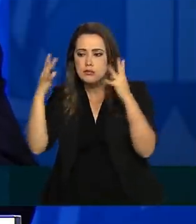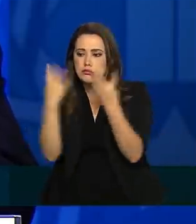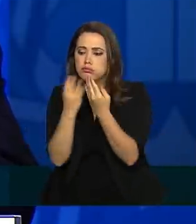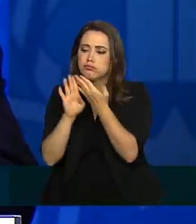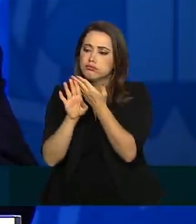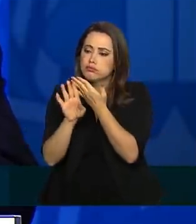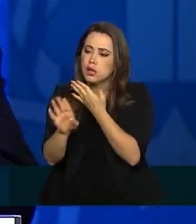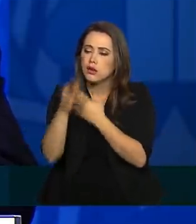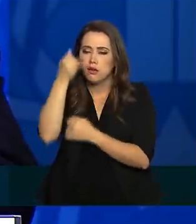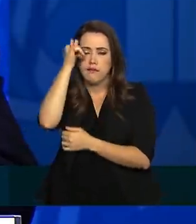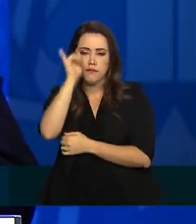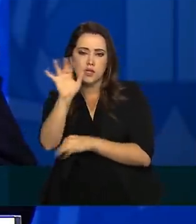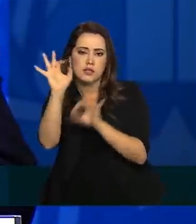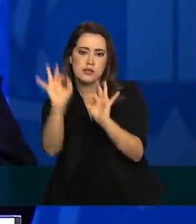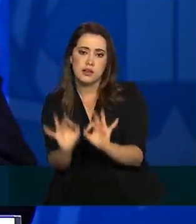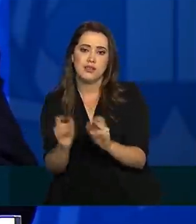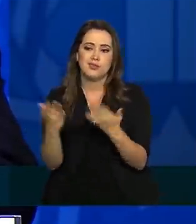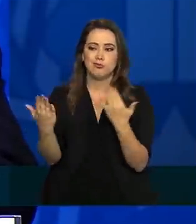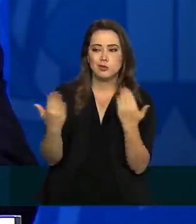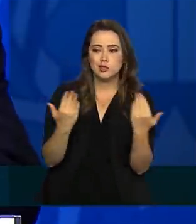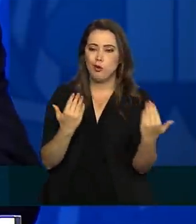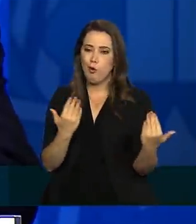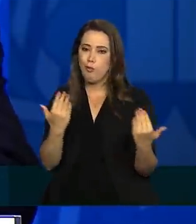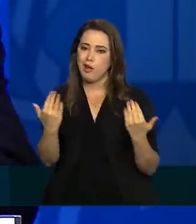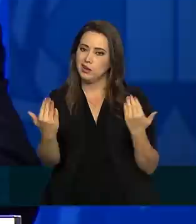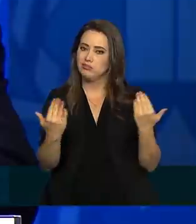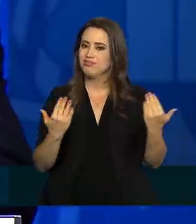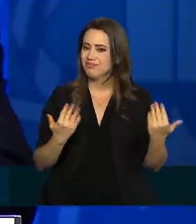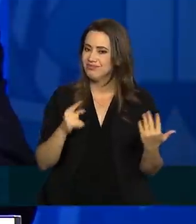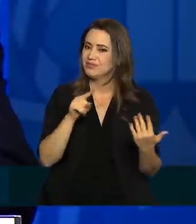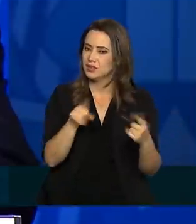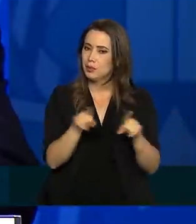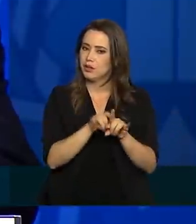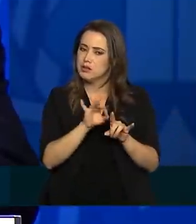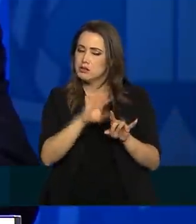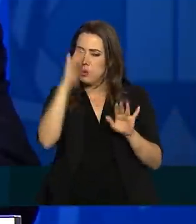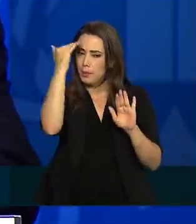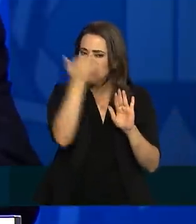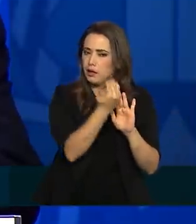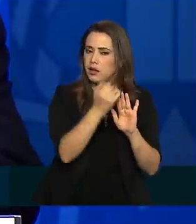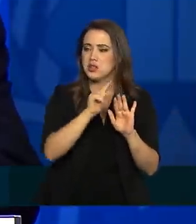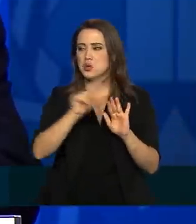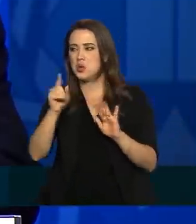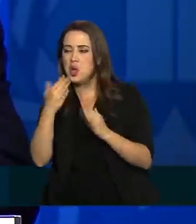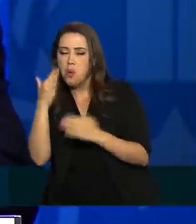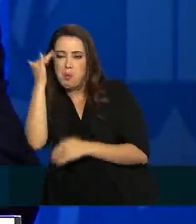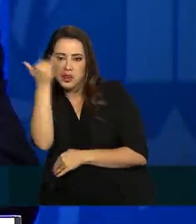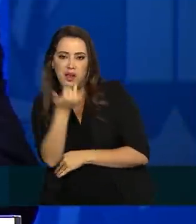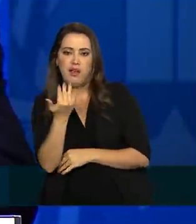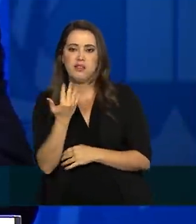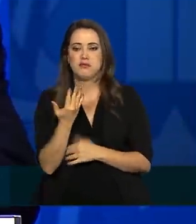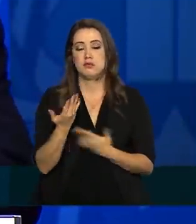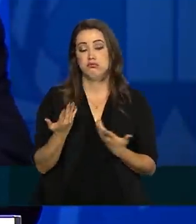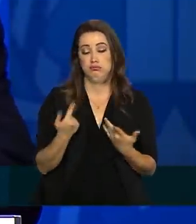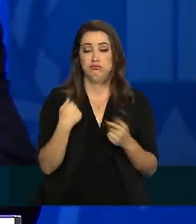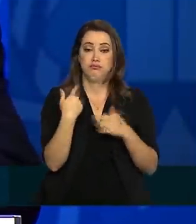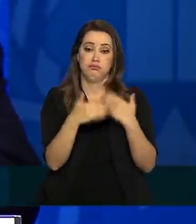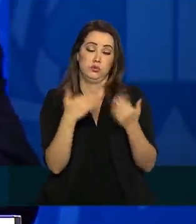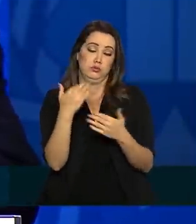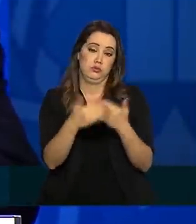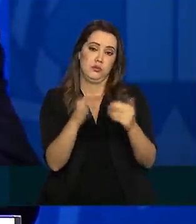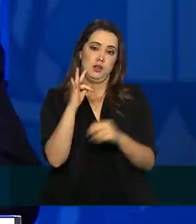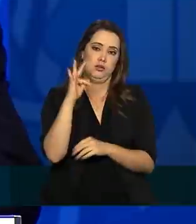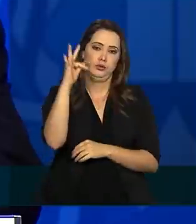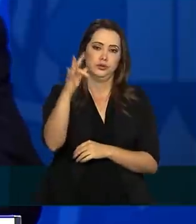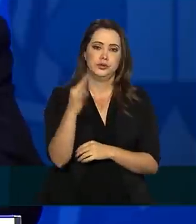teriam que ser considerados esses fatores também. Nós pedimos a ele que levasse em consideração numa prospecção melhor dos dados que